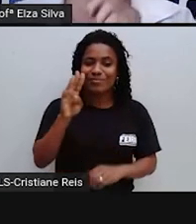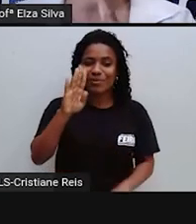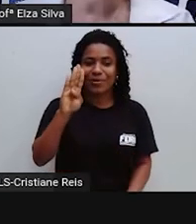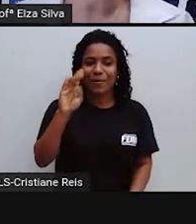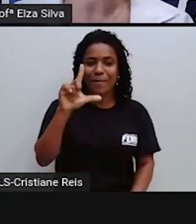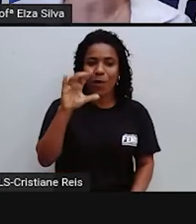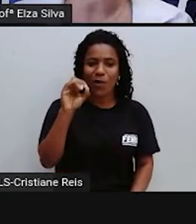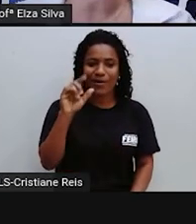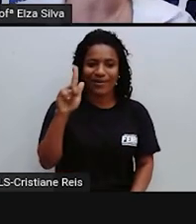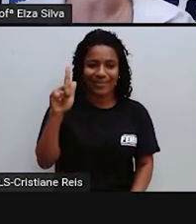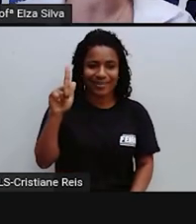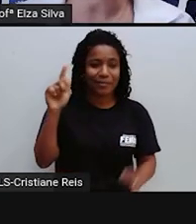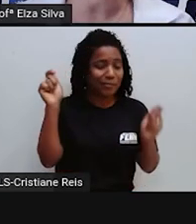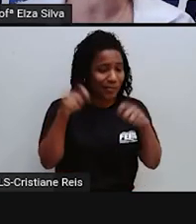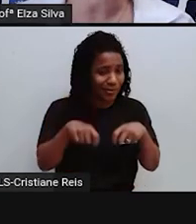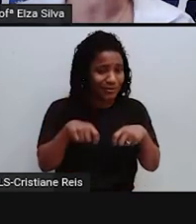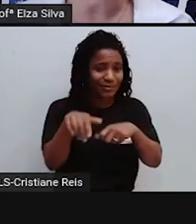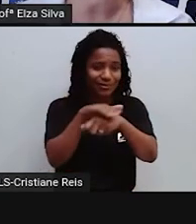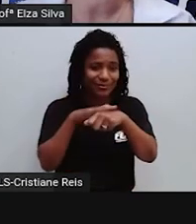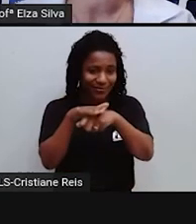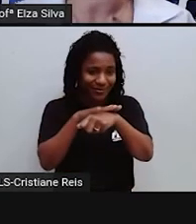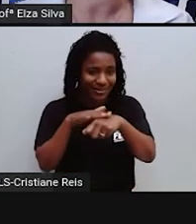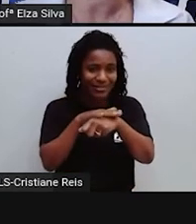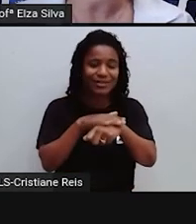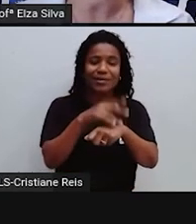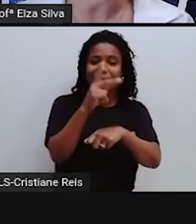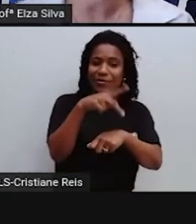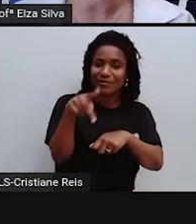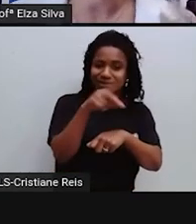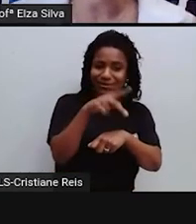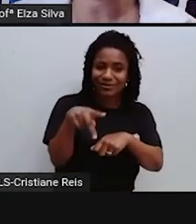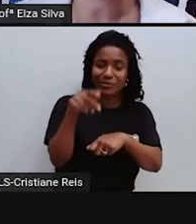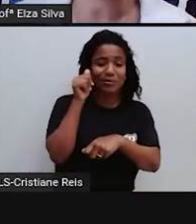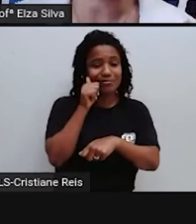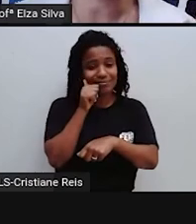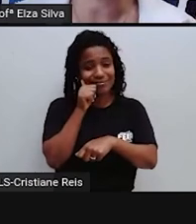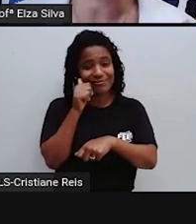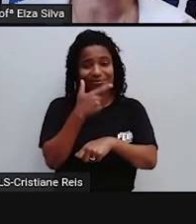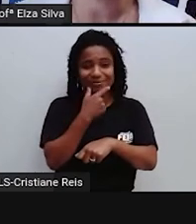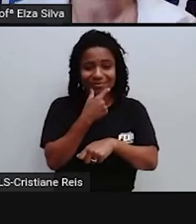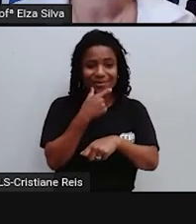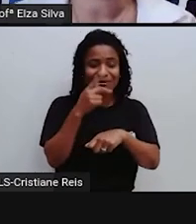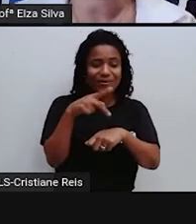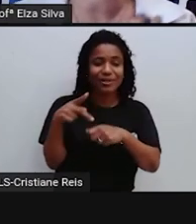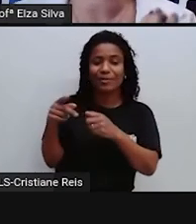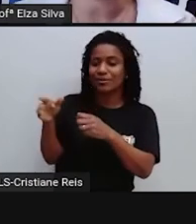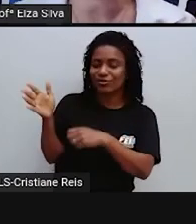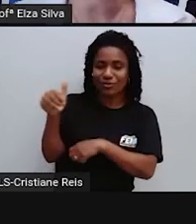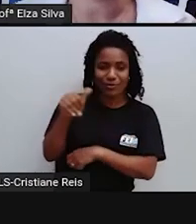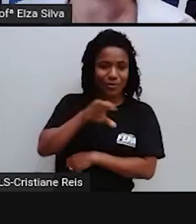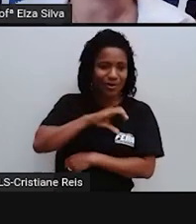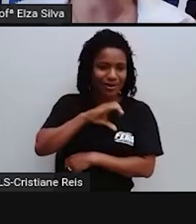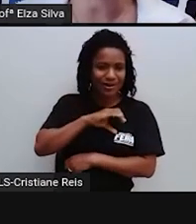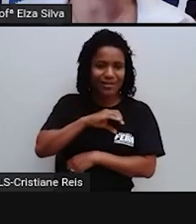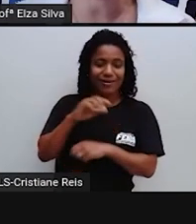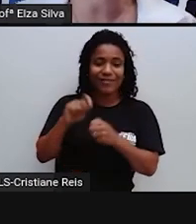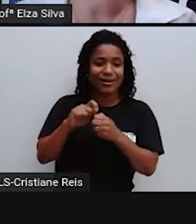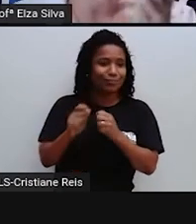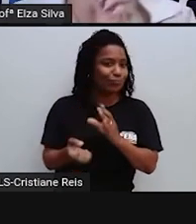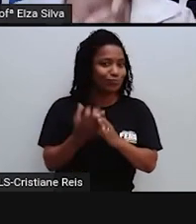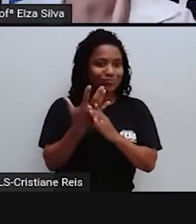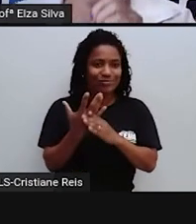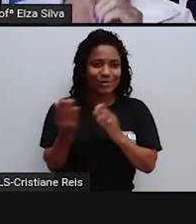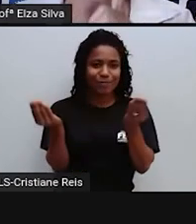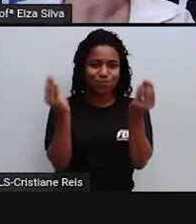Converse com o seu professor Ou sua professora Da sua escola E os seus colegas Que ideia legal Em students